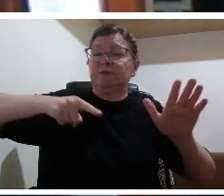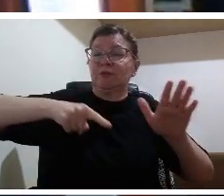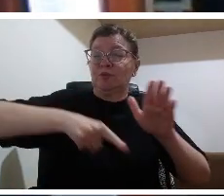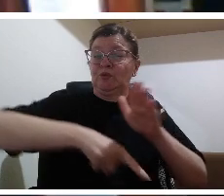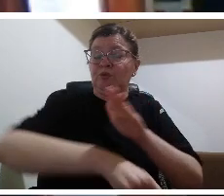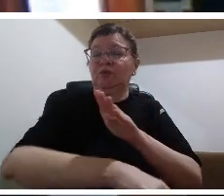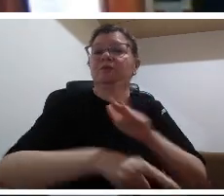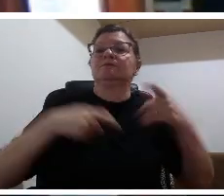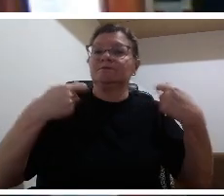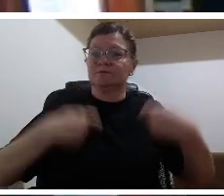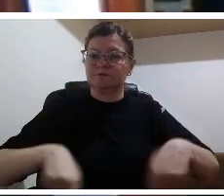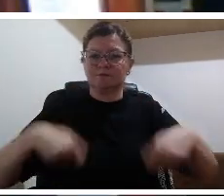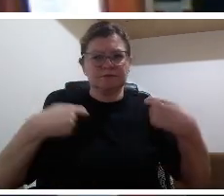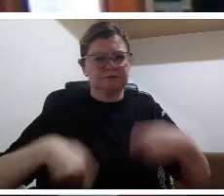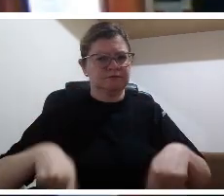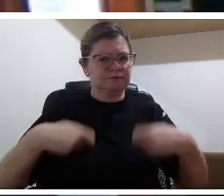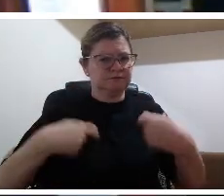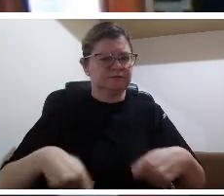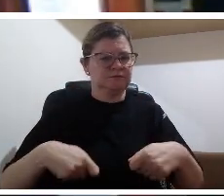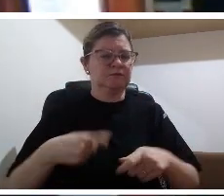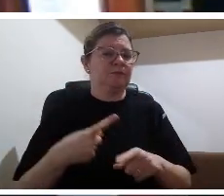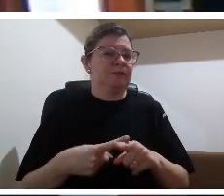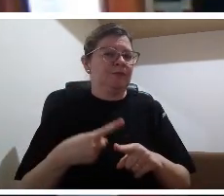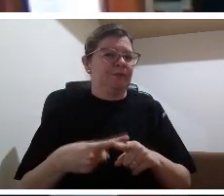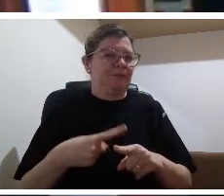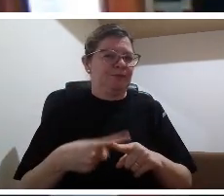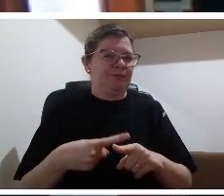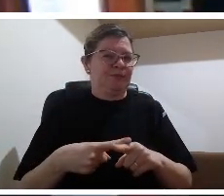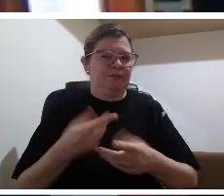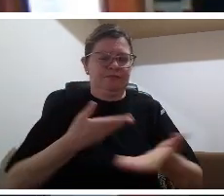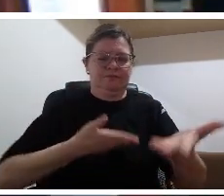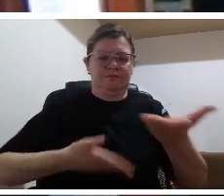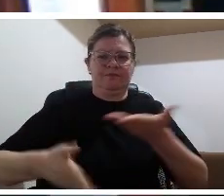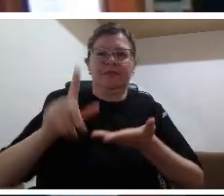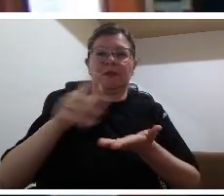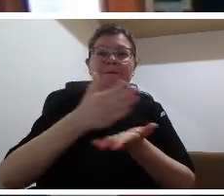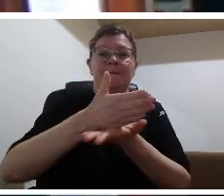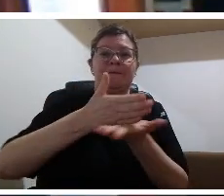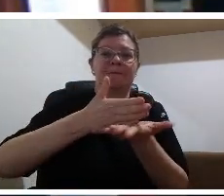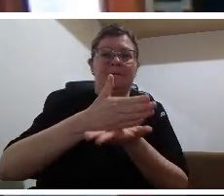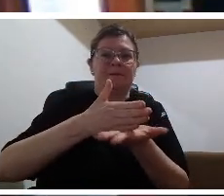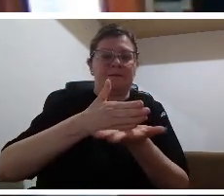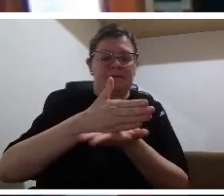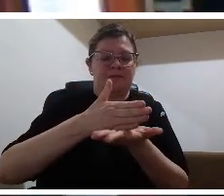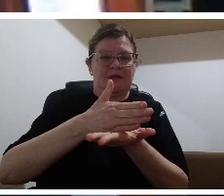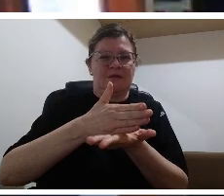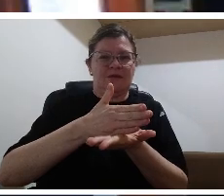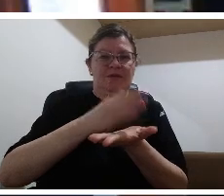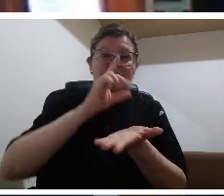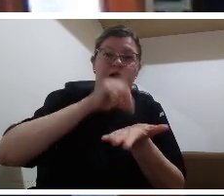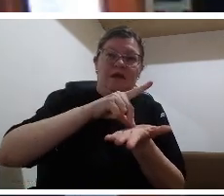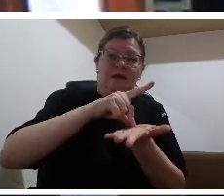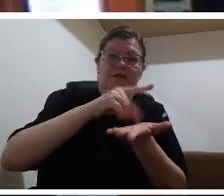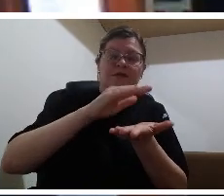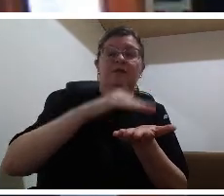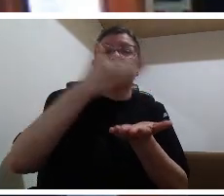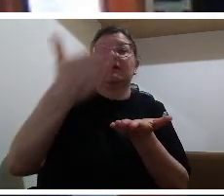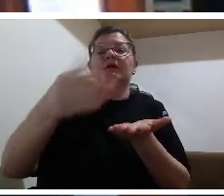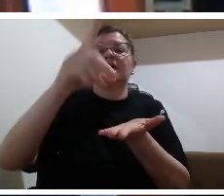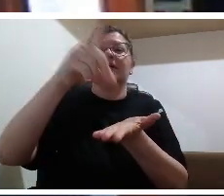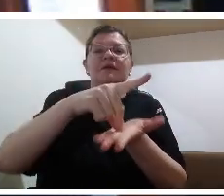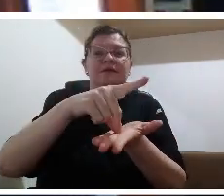realidade e fazer a ligação quem é que faz esta ligação nós poderíamos dizer que fisicamente